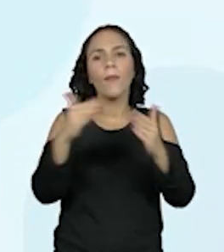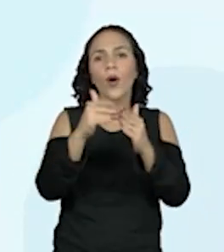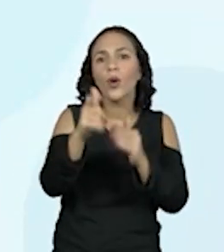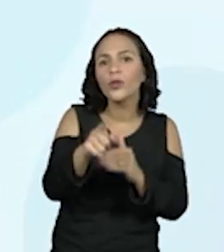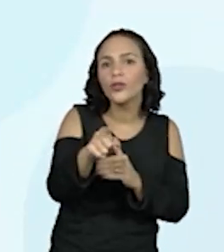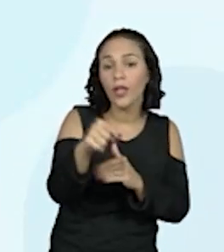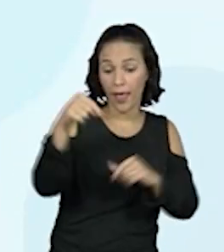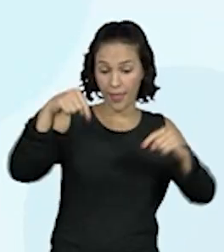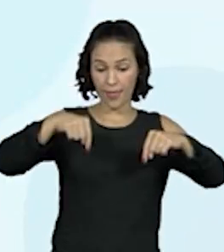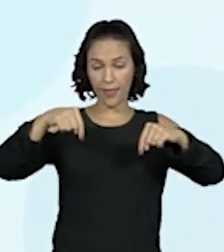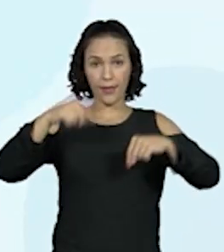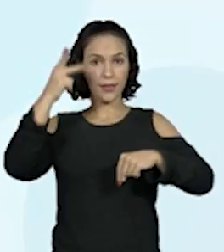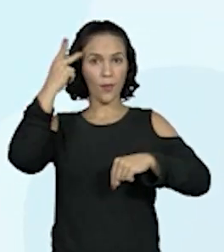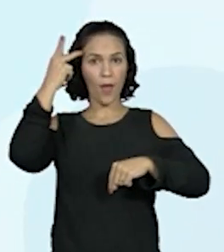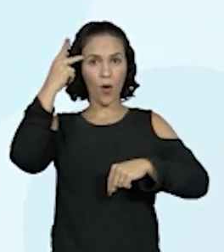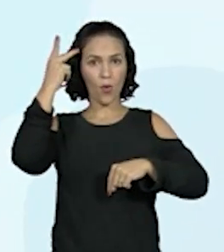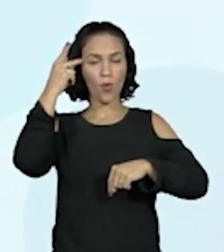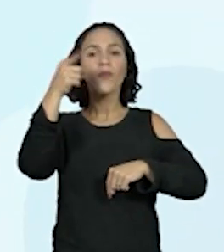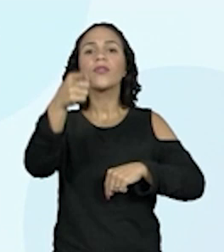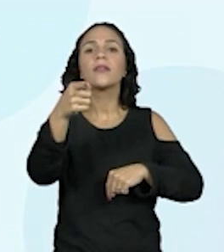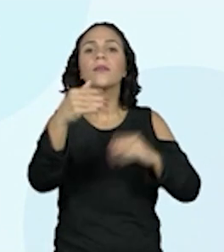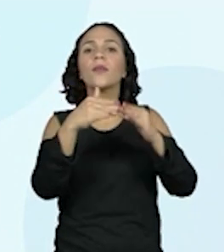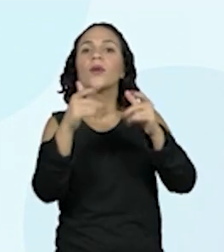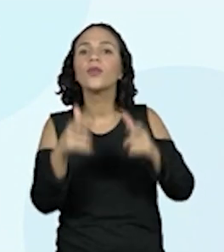Purofran estamos em São Paulo.